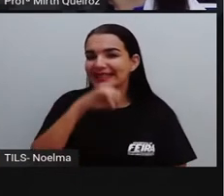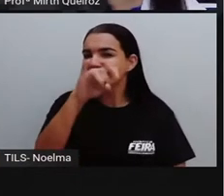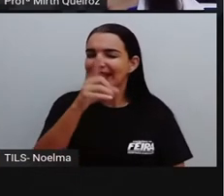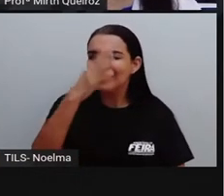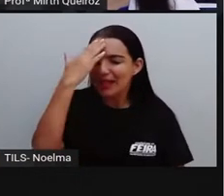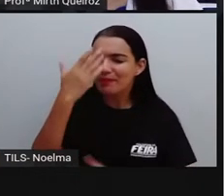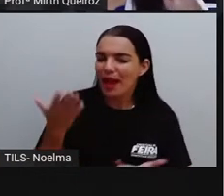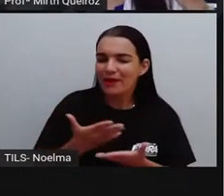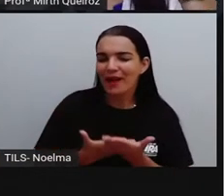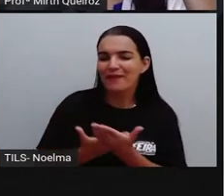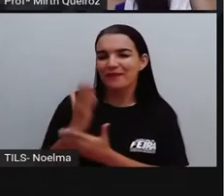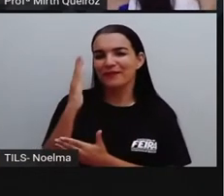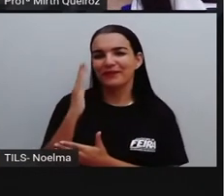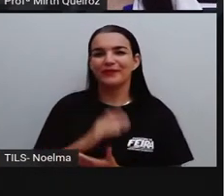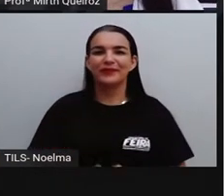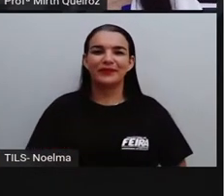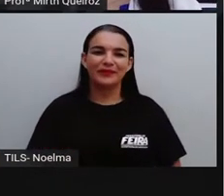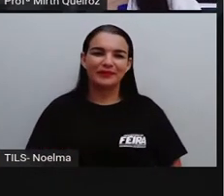vamos descobrir.